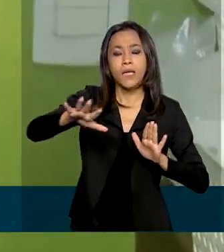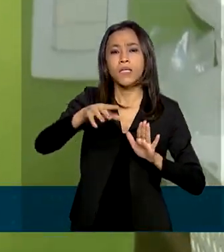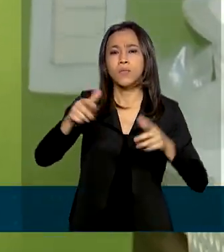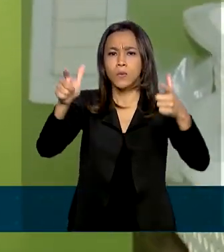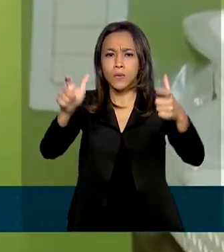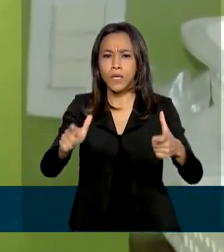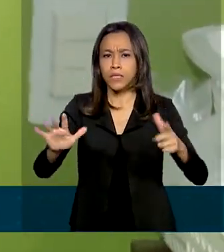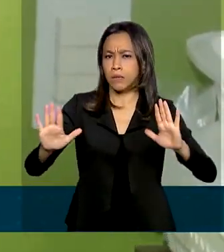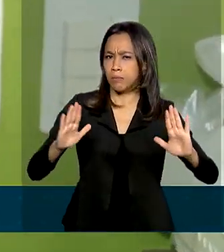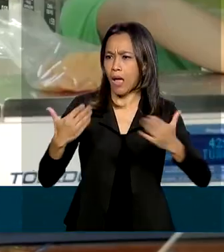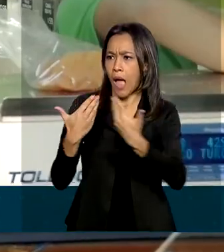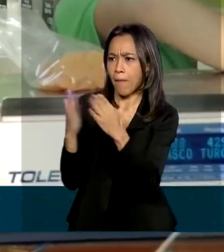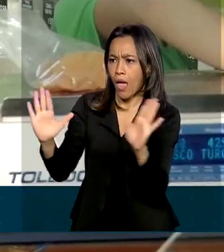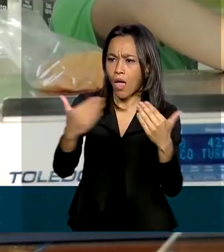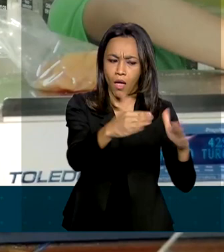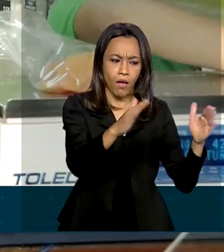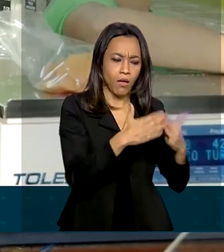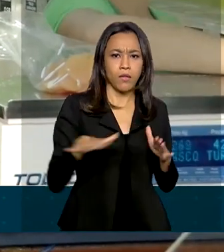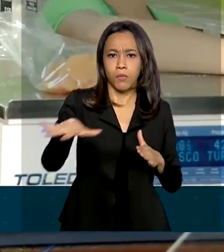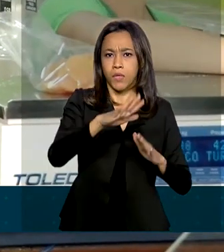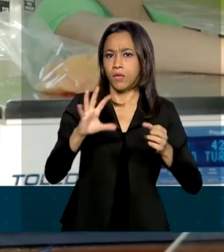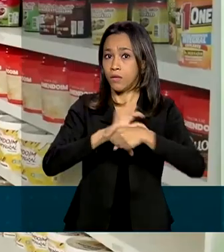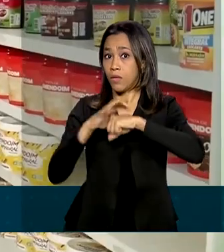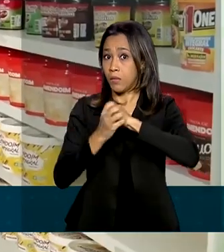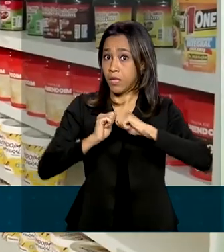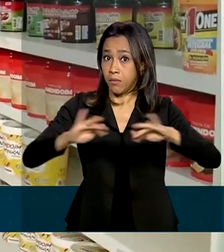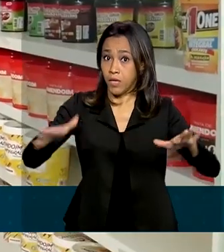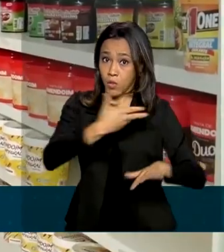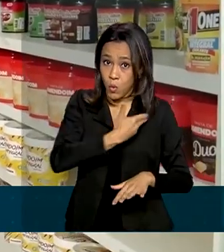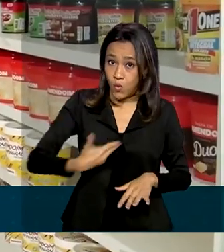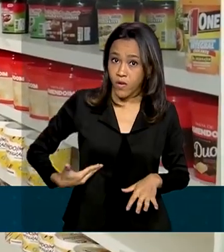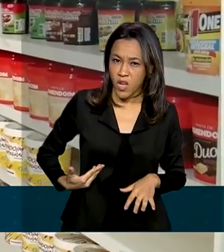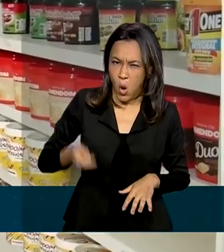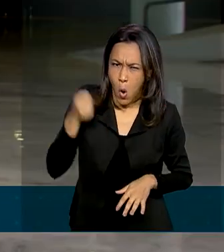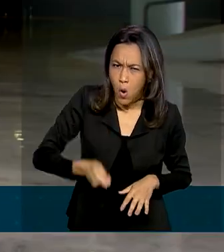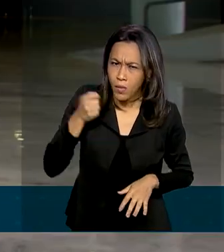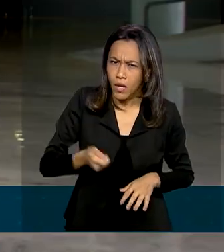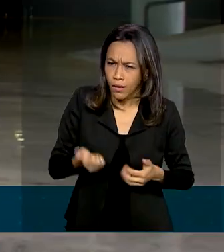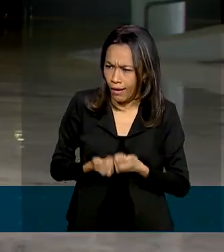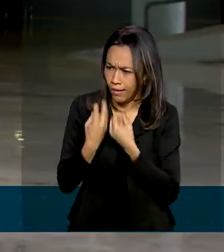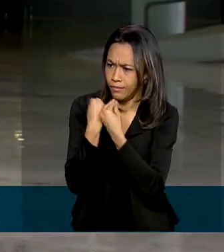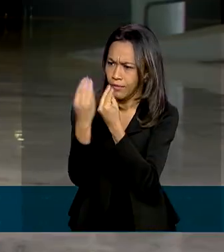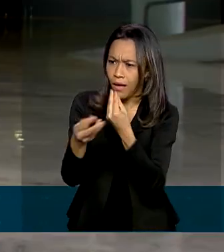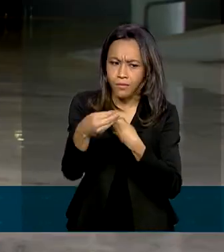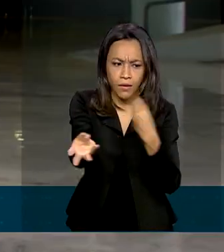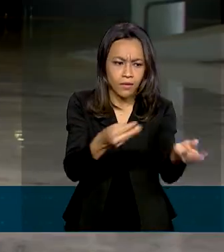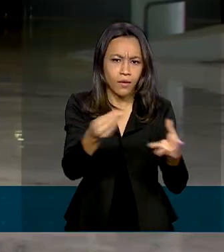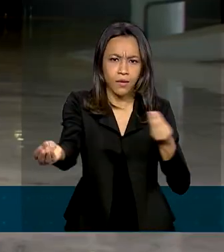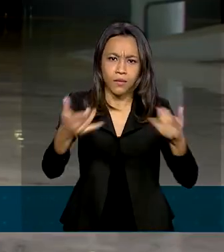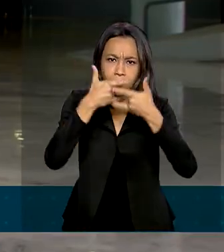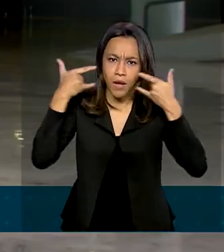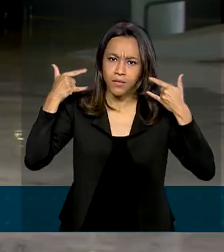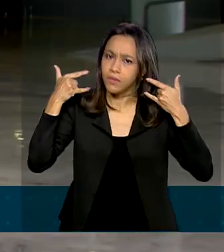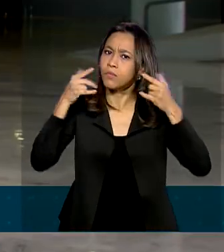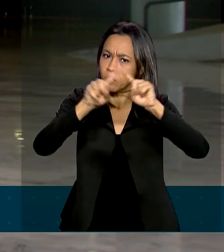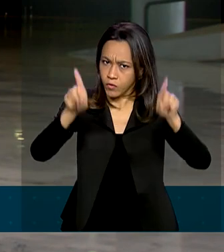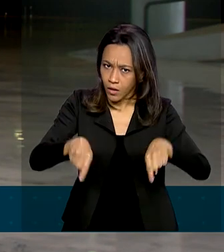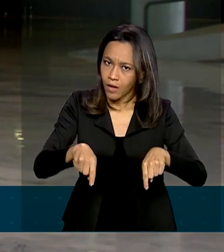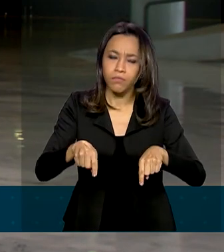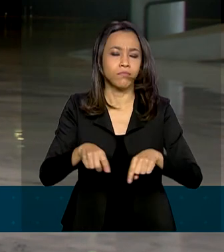durante a pandemia e os órgãos públicos não são obrigados a fornecer máscaras para os funcionários.